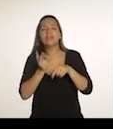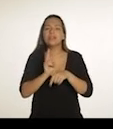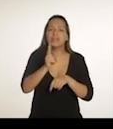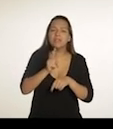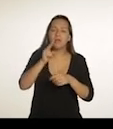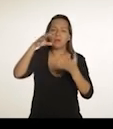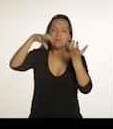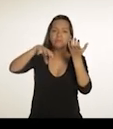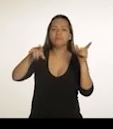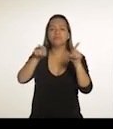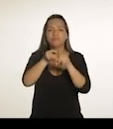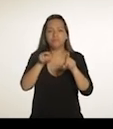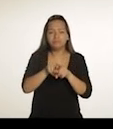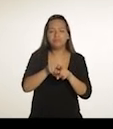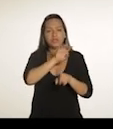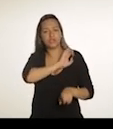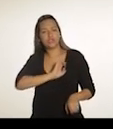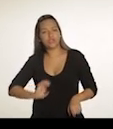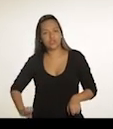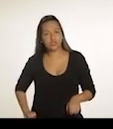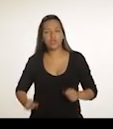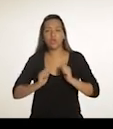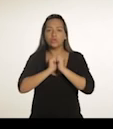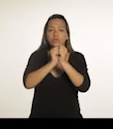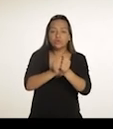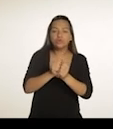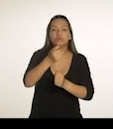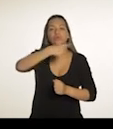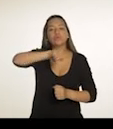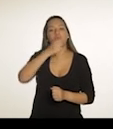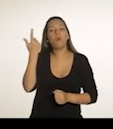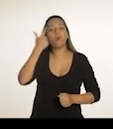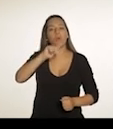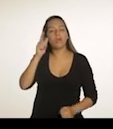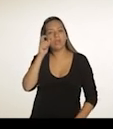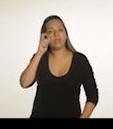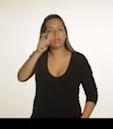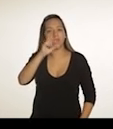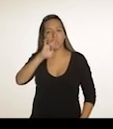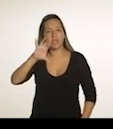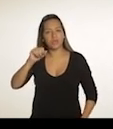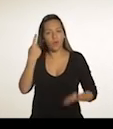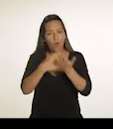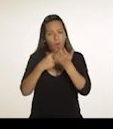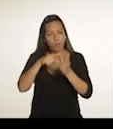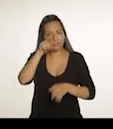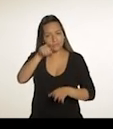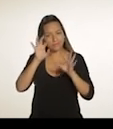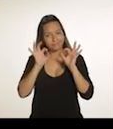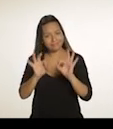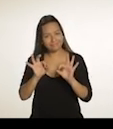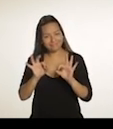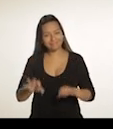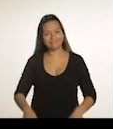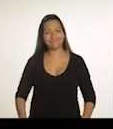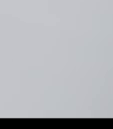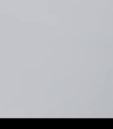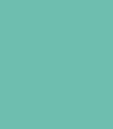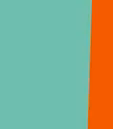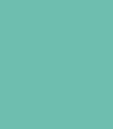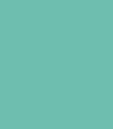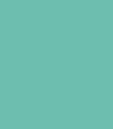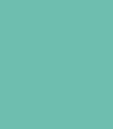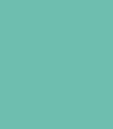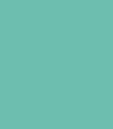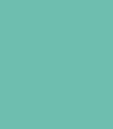dialogar com o governo federal e com o governo estadual. Vamos garantir o interesse da cidade do Rio de Janeiro. Esse é meu compromisso com você e com a cidade.